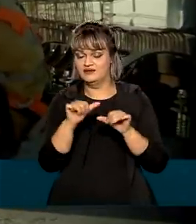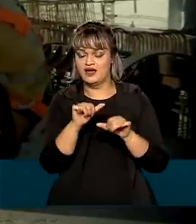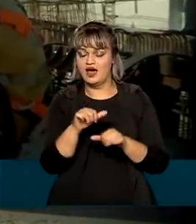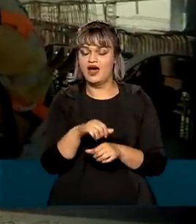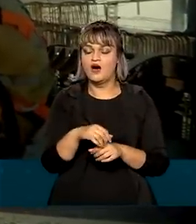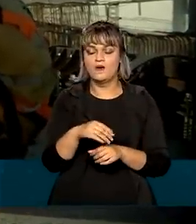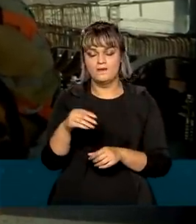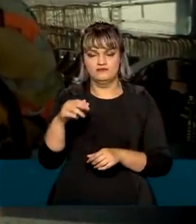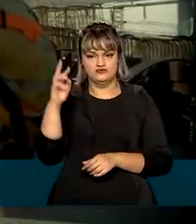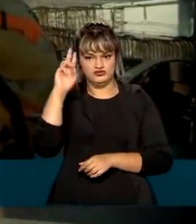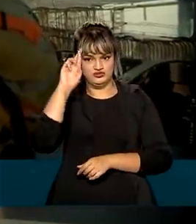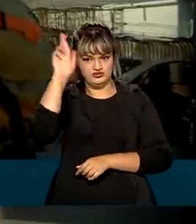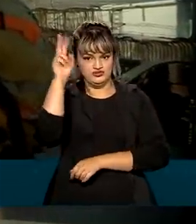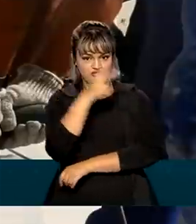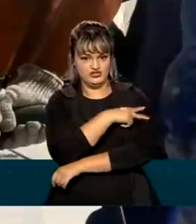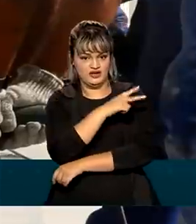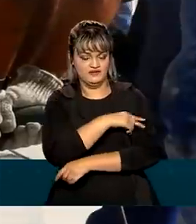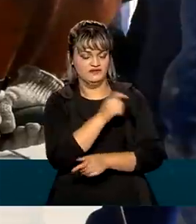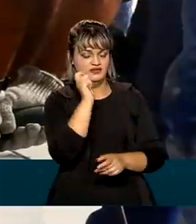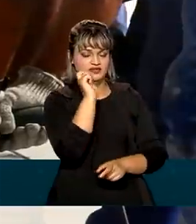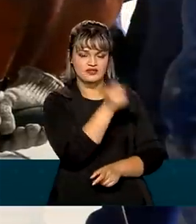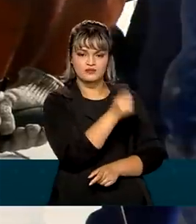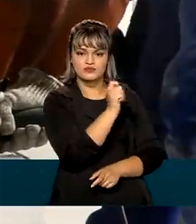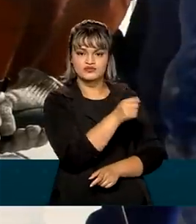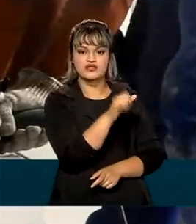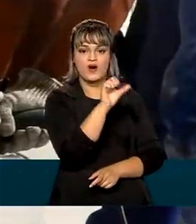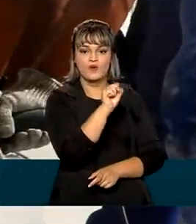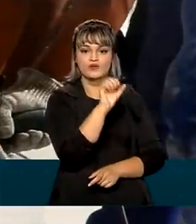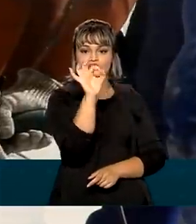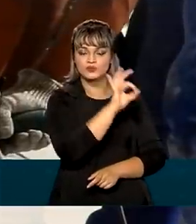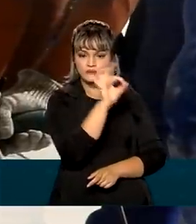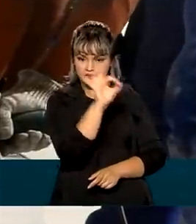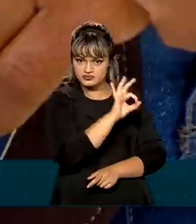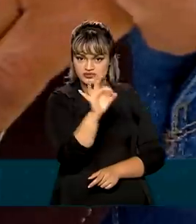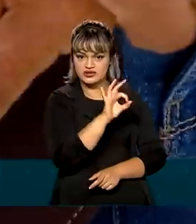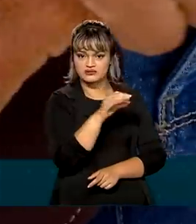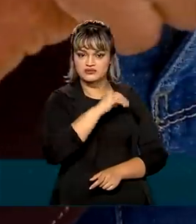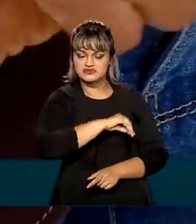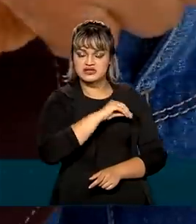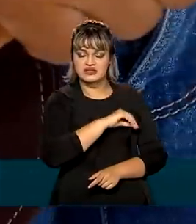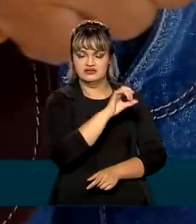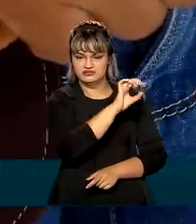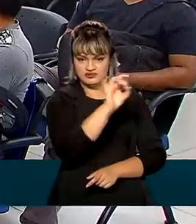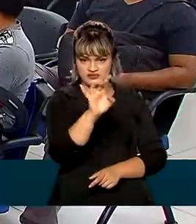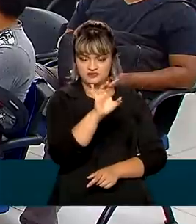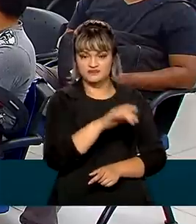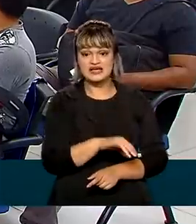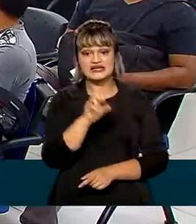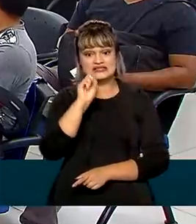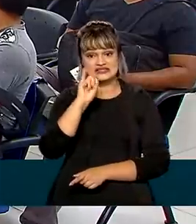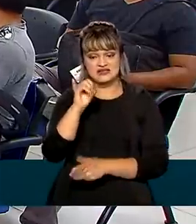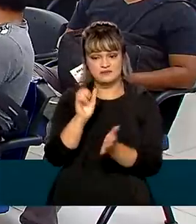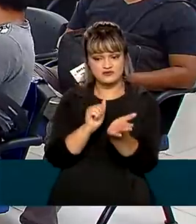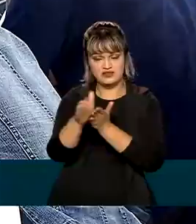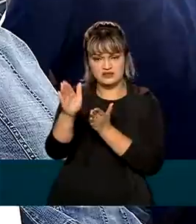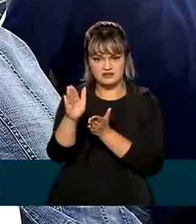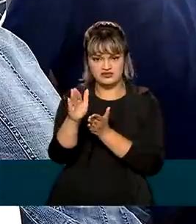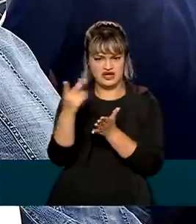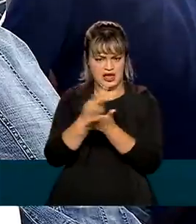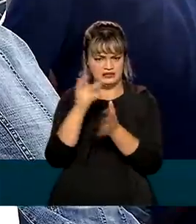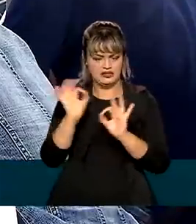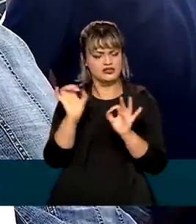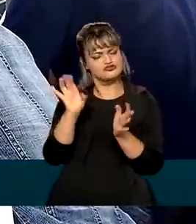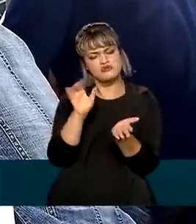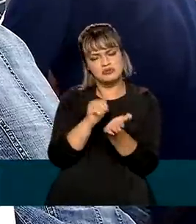8% do salário dos empregados todo mês em uma conta individual. E no caso de demissão sem justa causa,